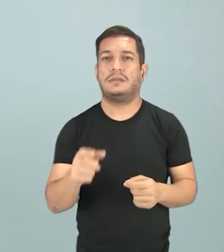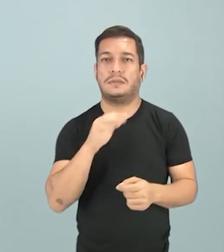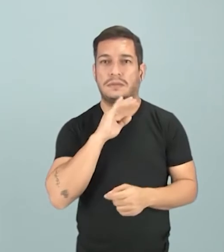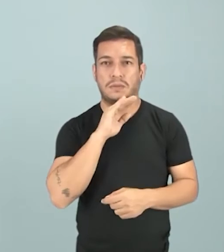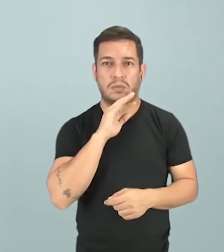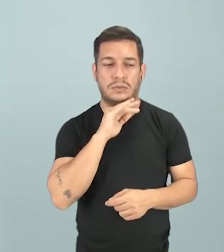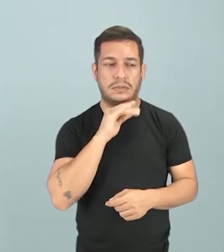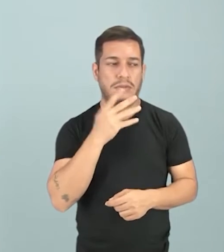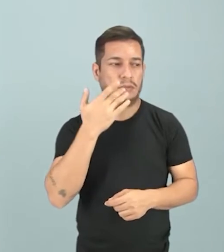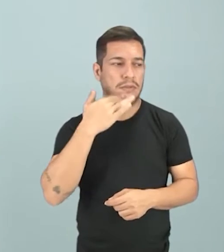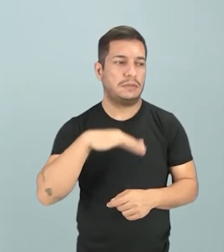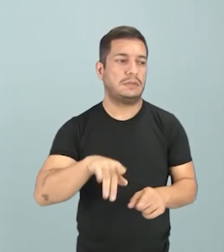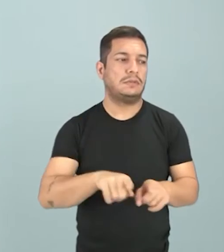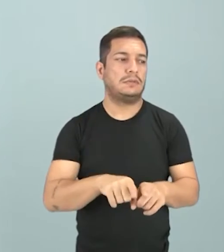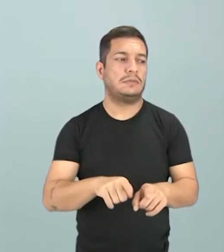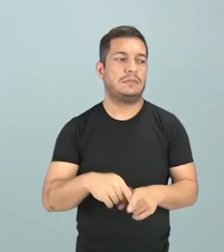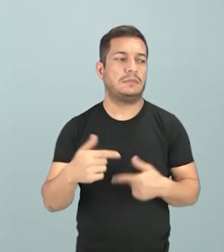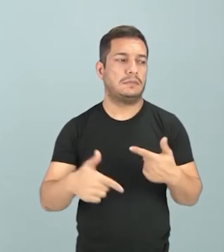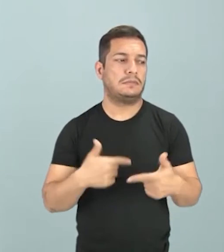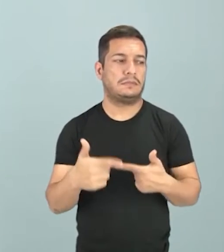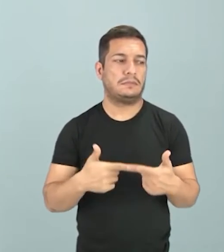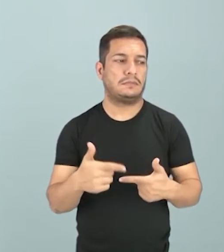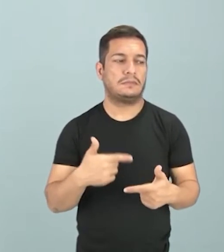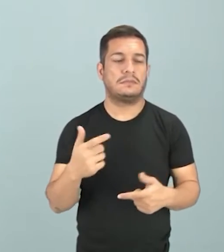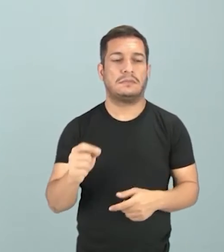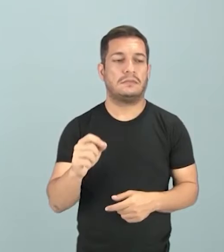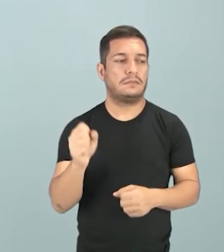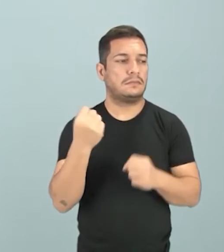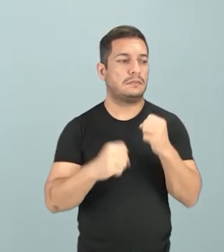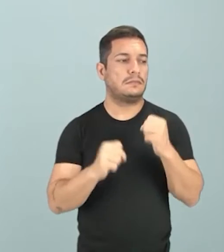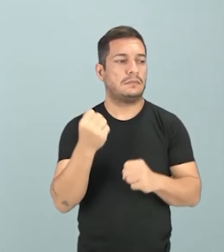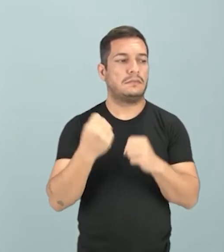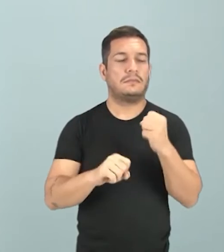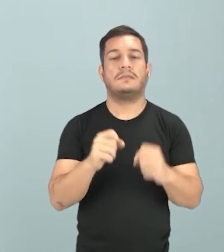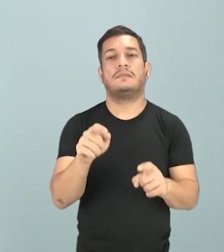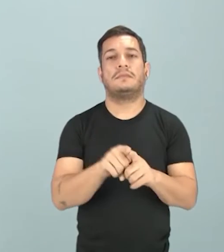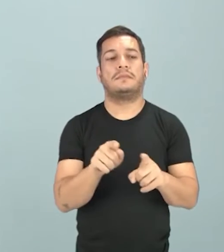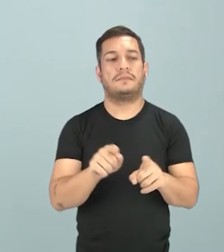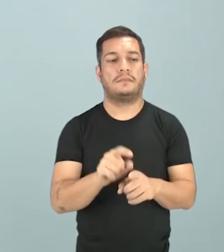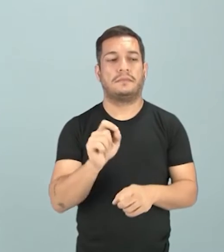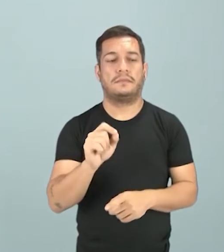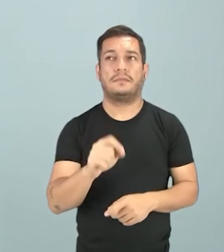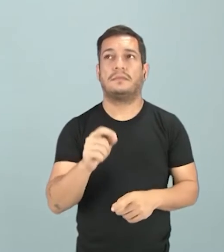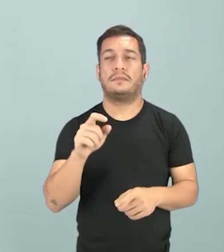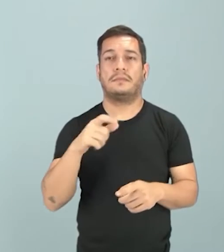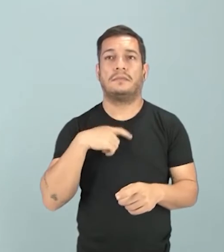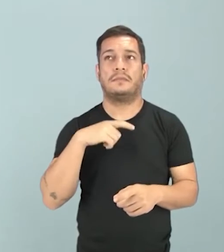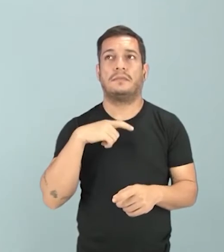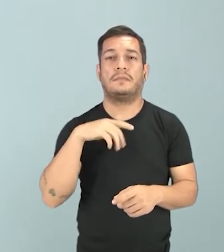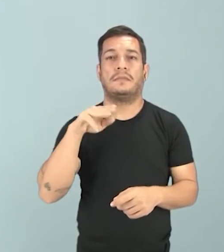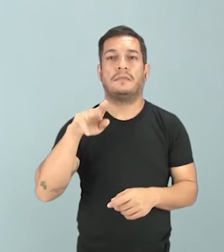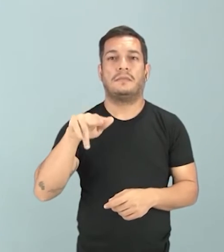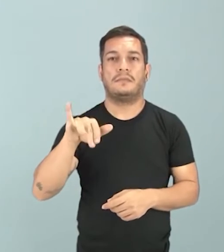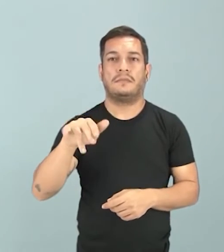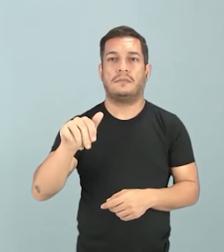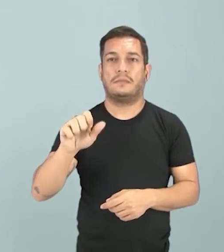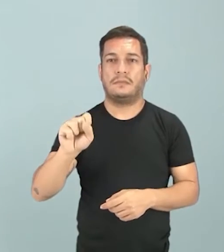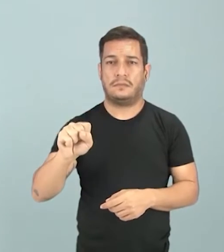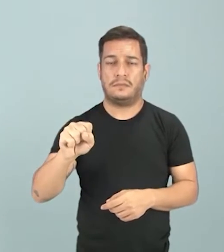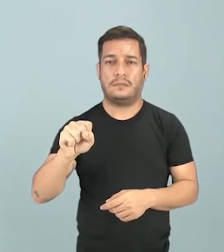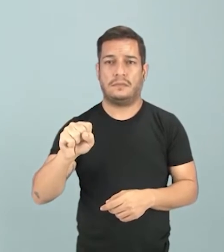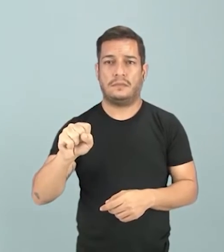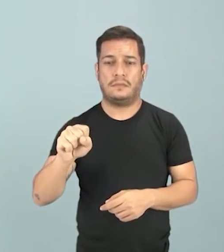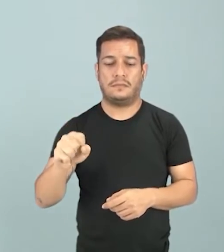Essas crianças trabalhavam tanto nas fábricas como nas minas. Porque elas